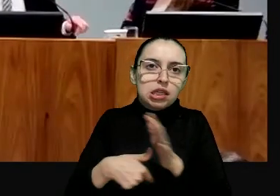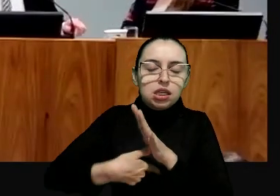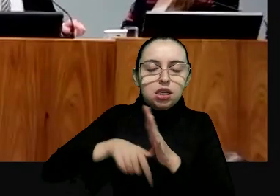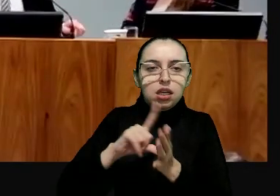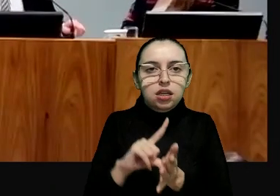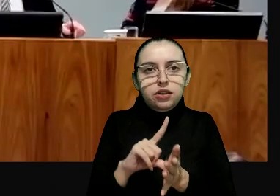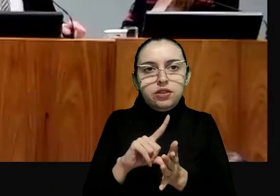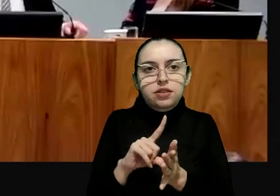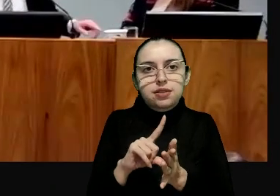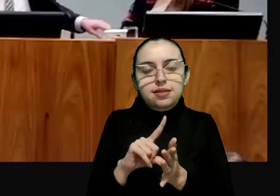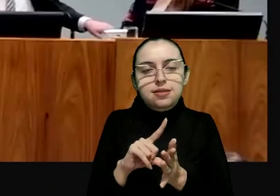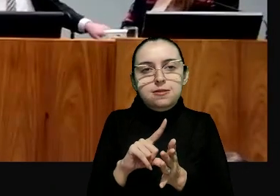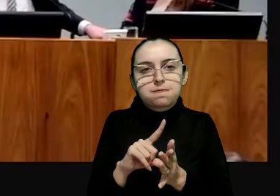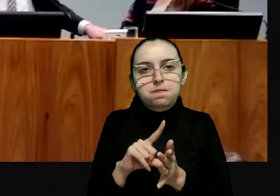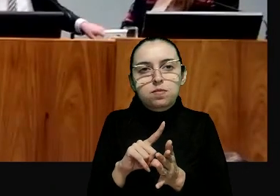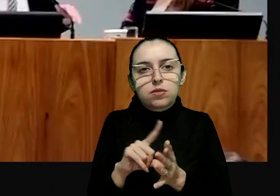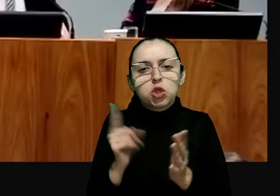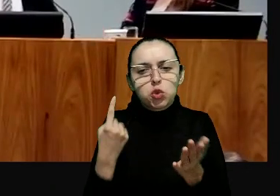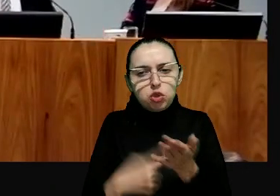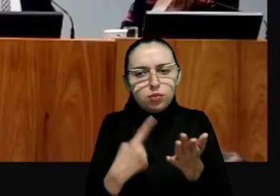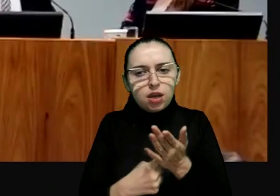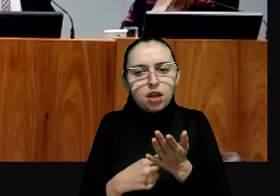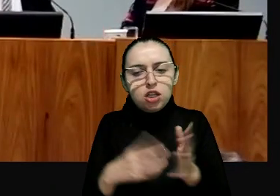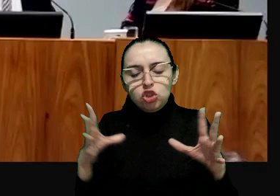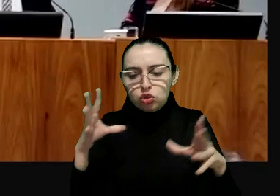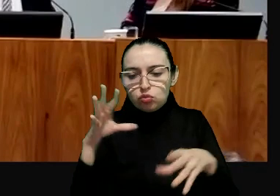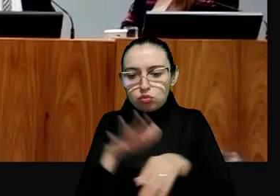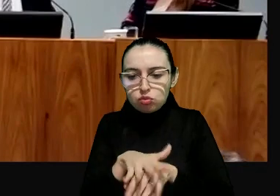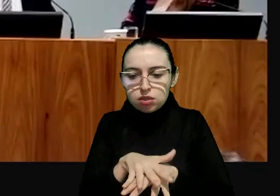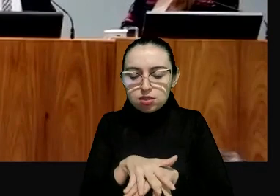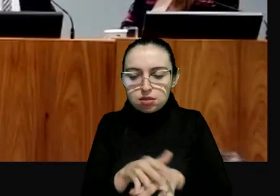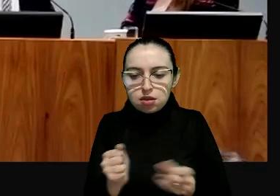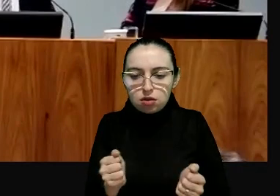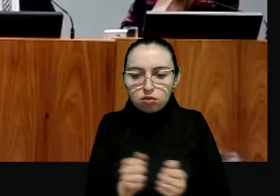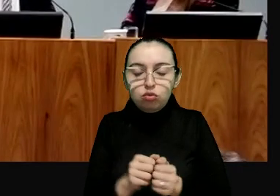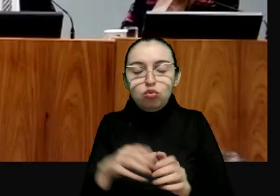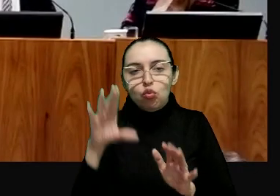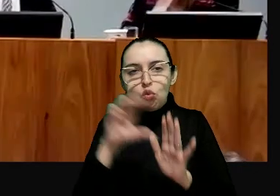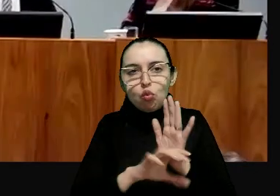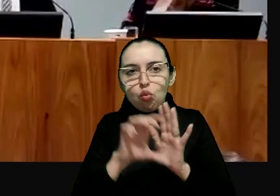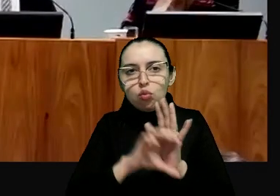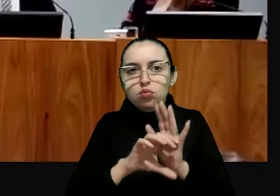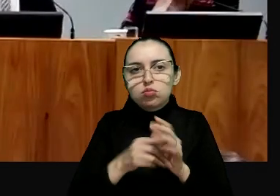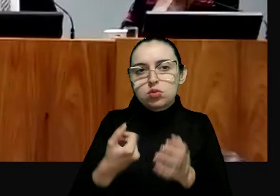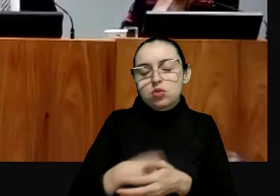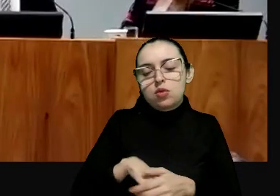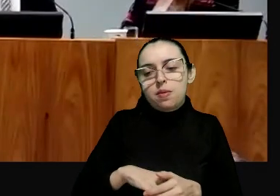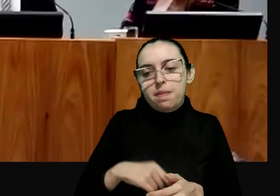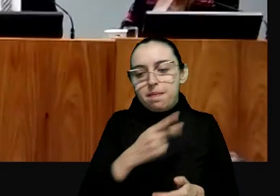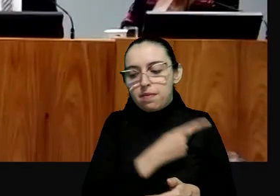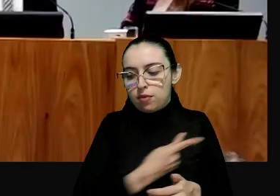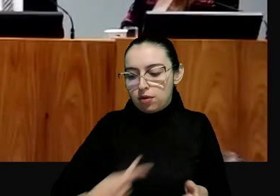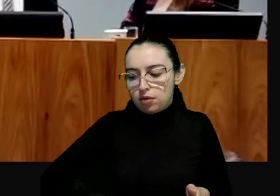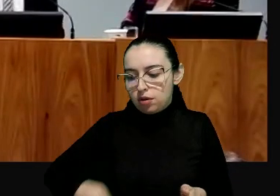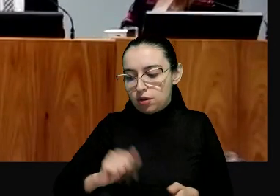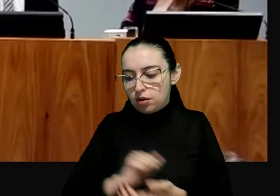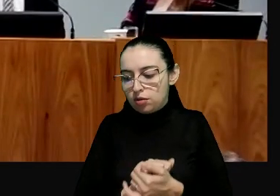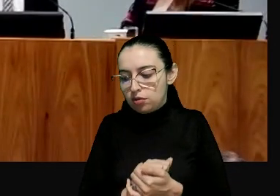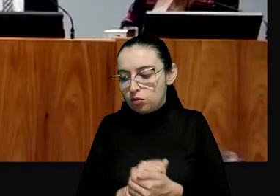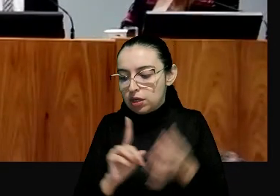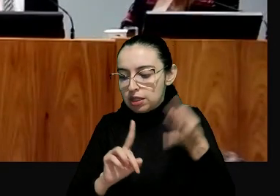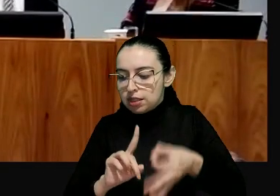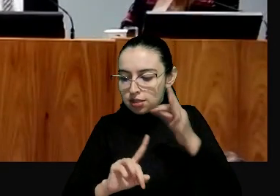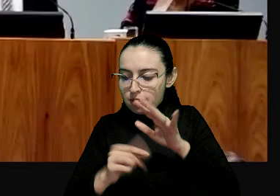Antes que fosse obrigatória a inclusão disso no concurso público, a bem da verdade, está aqui o